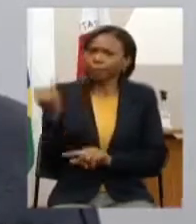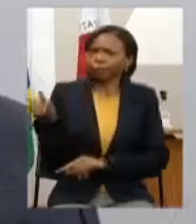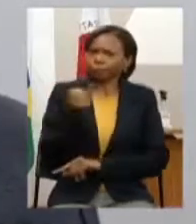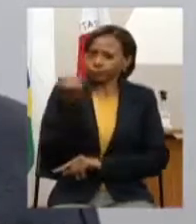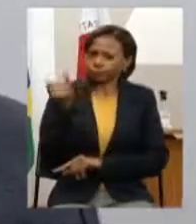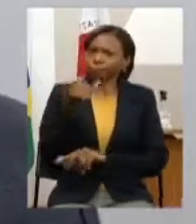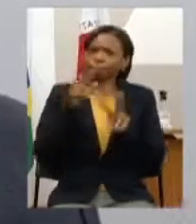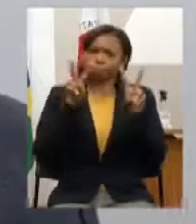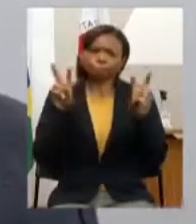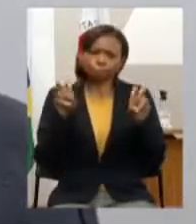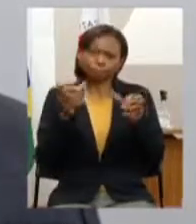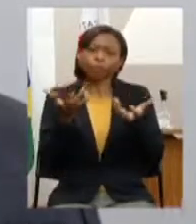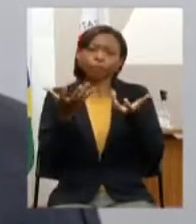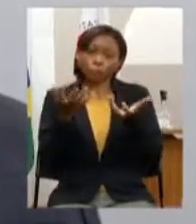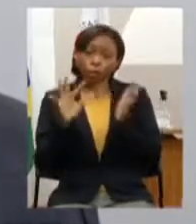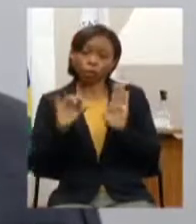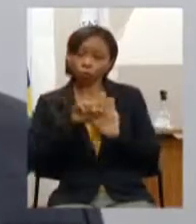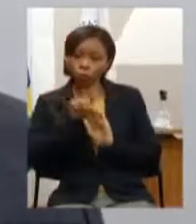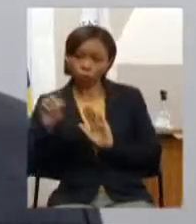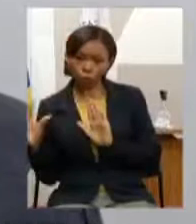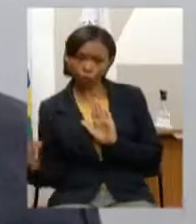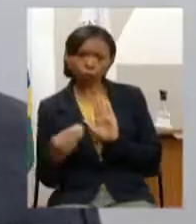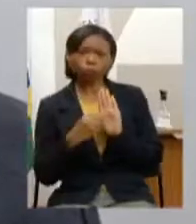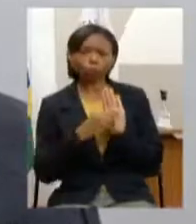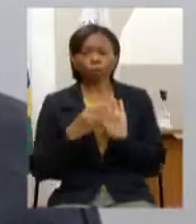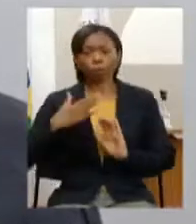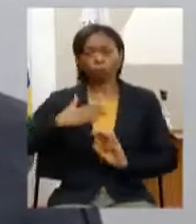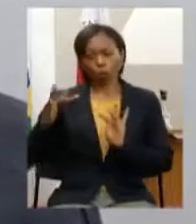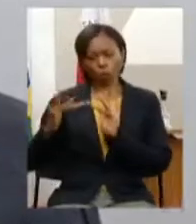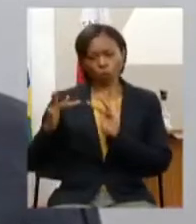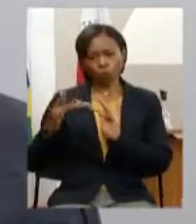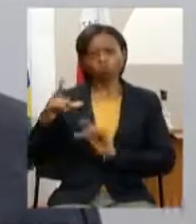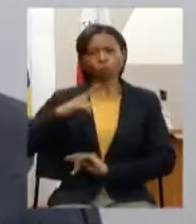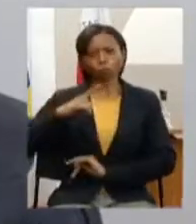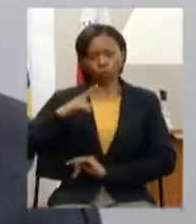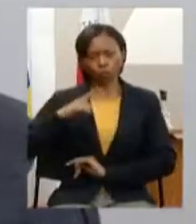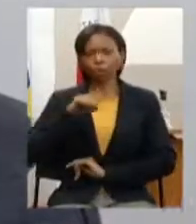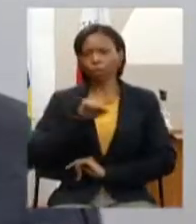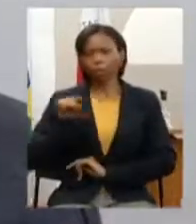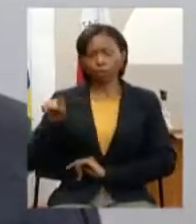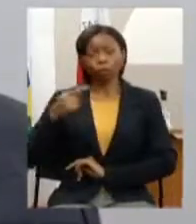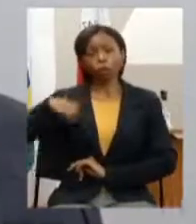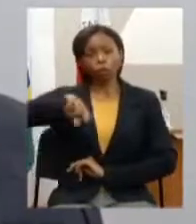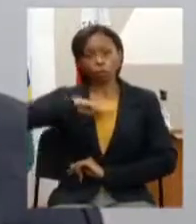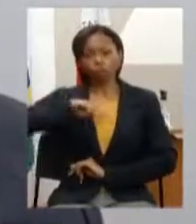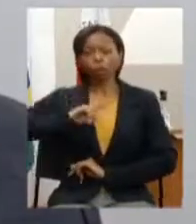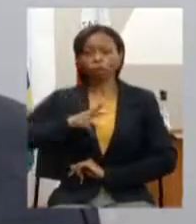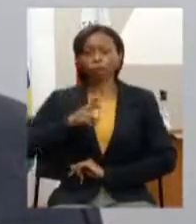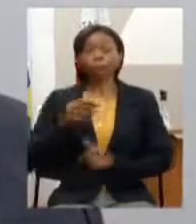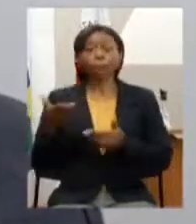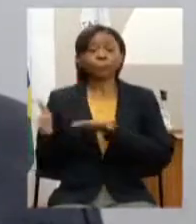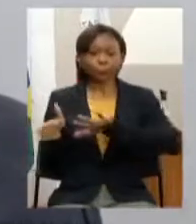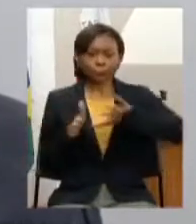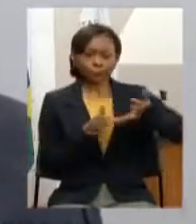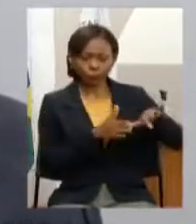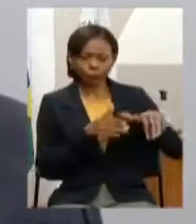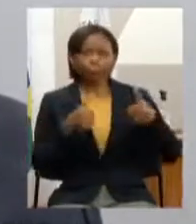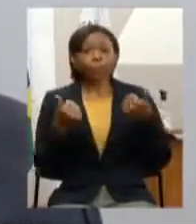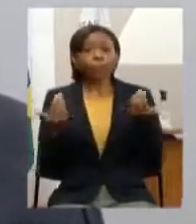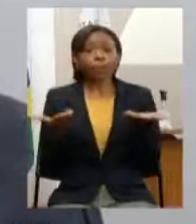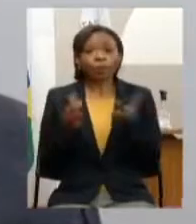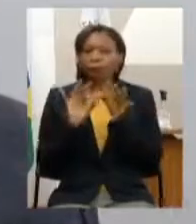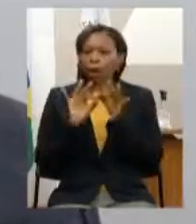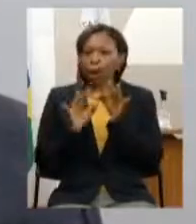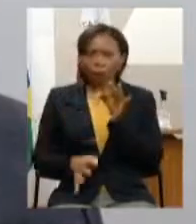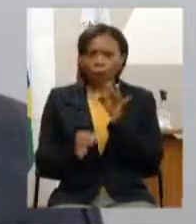disposição né meus contatos estão aí e para a gente poder continuar essa conversa eu vou dar início então sem delongas